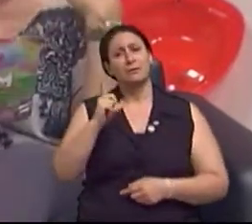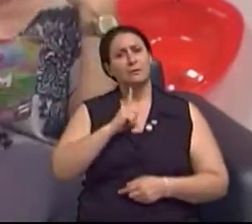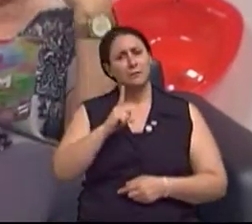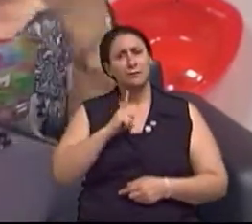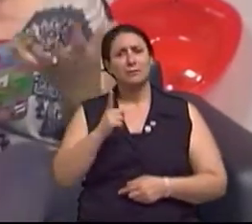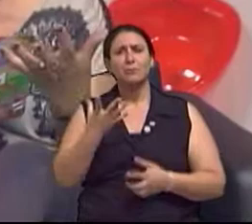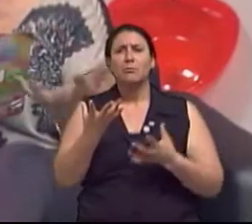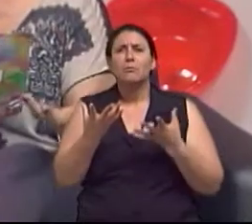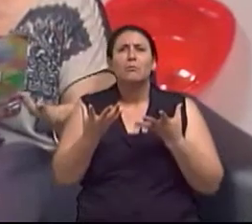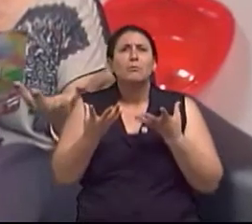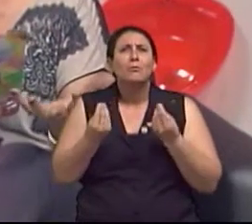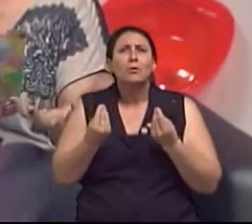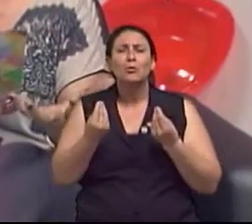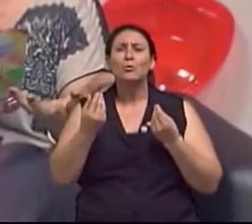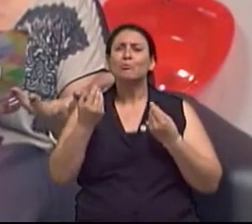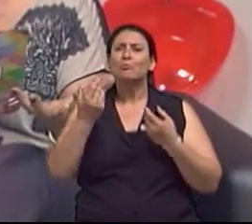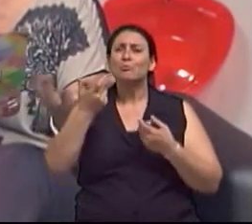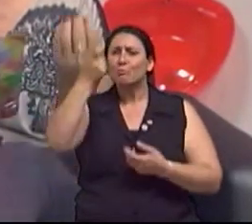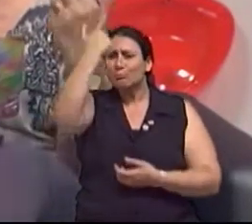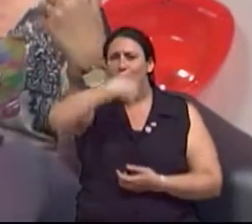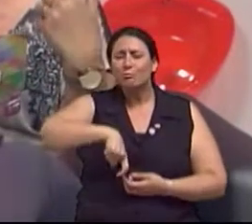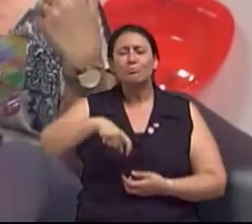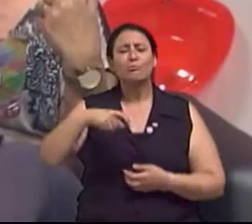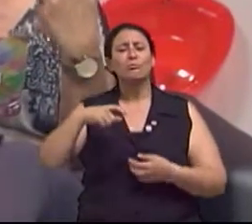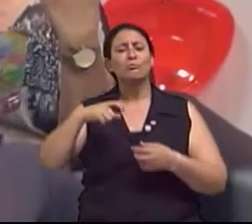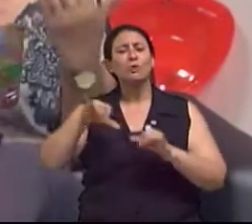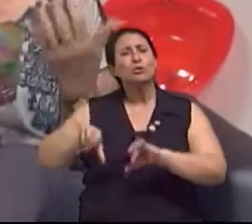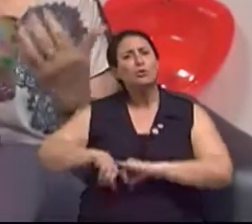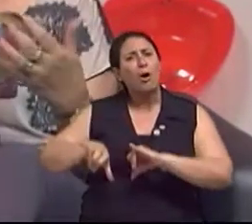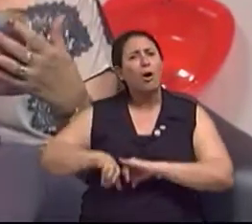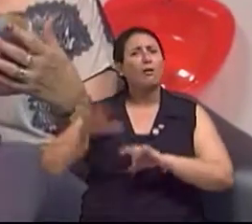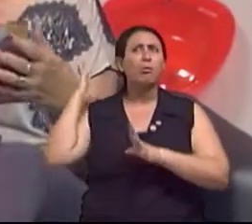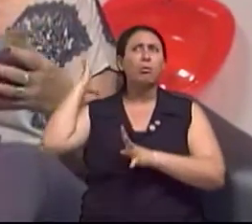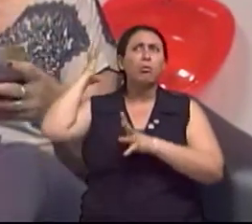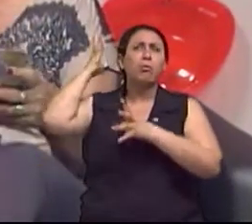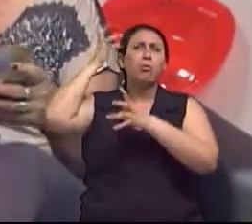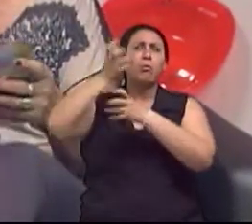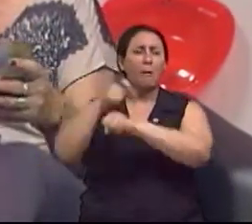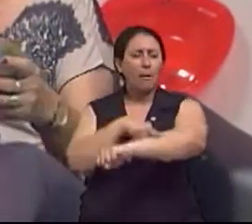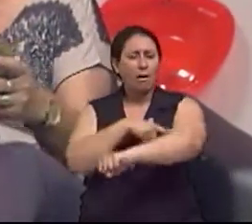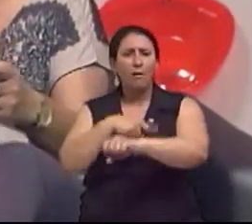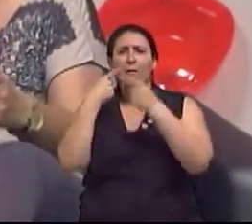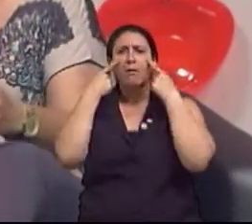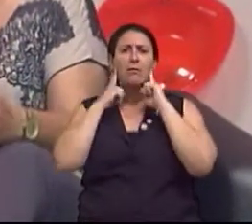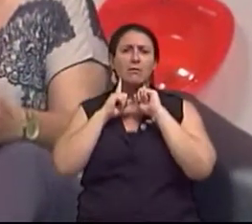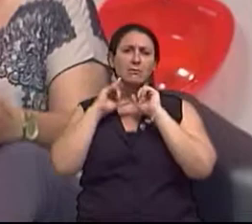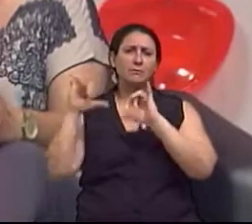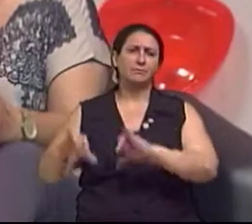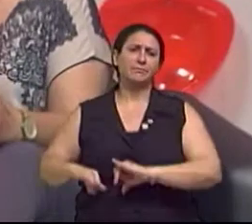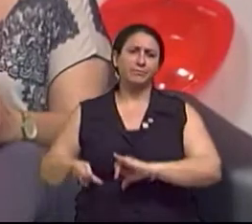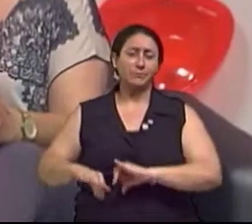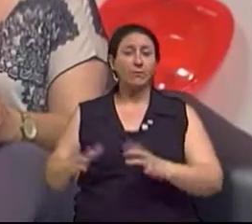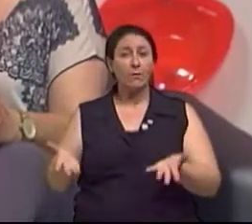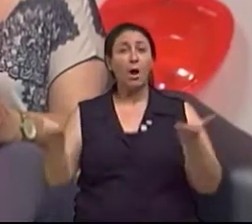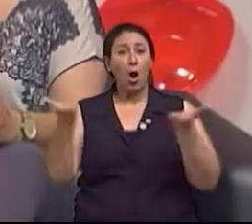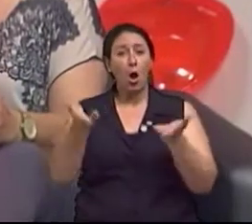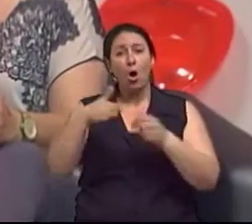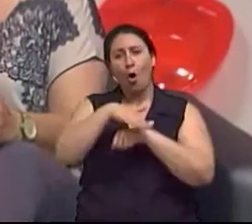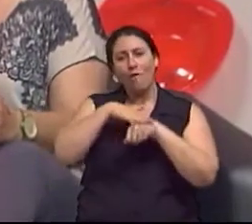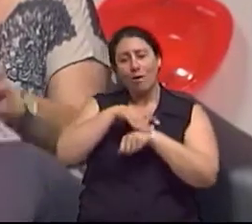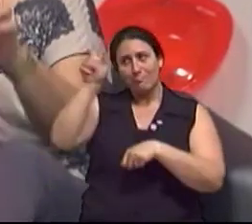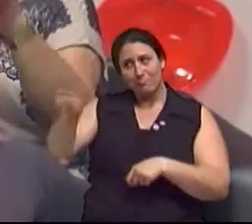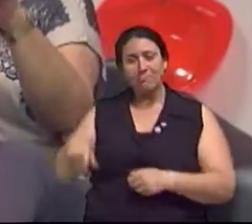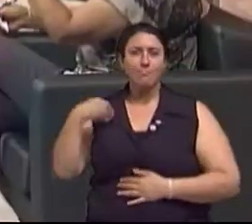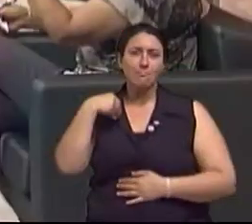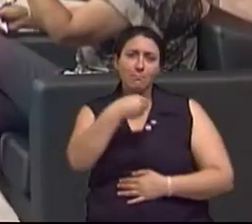dolorosamente, eu posso dizer assim, a nossa pele sem nos darmos conta, né? Eu continuo então a conversa com a doutora Miriam, falando, e